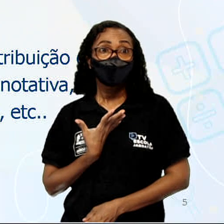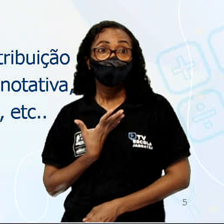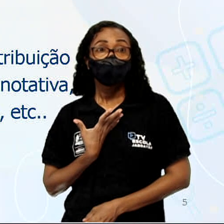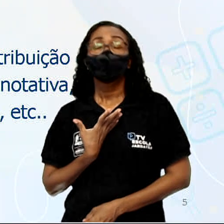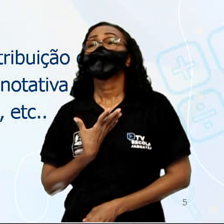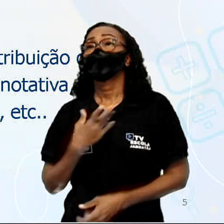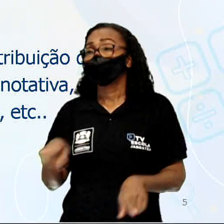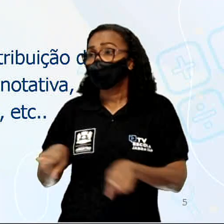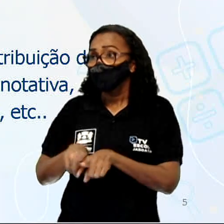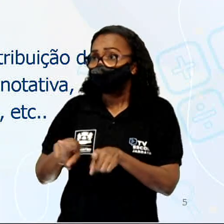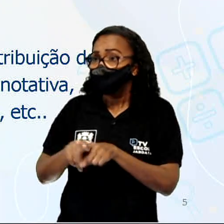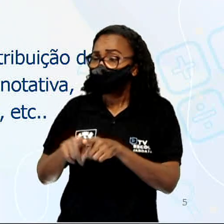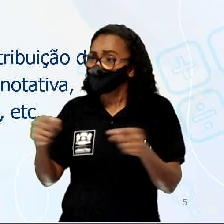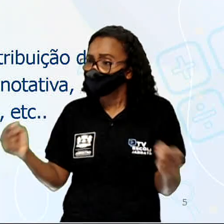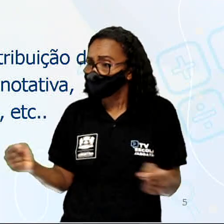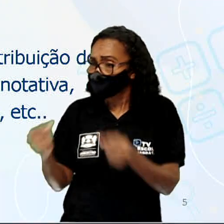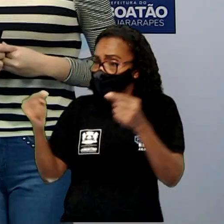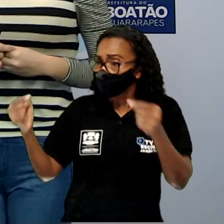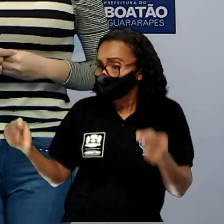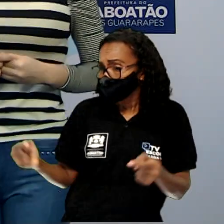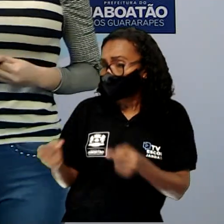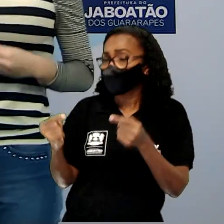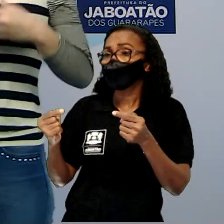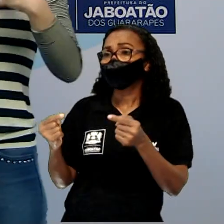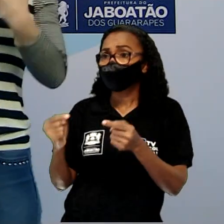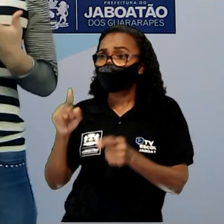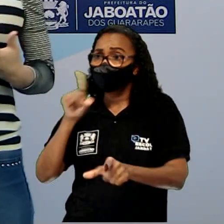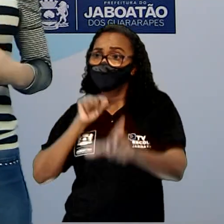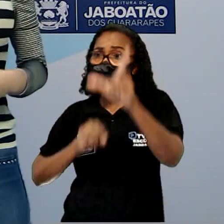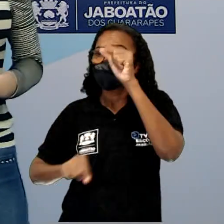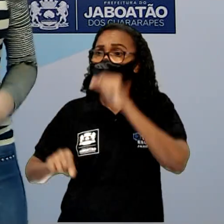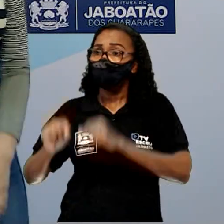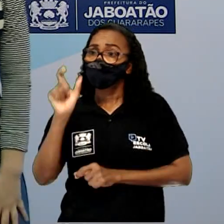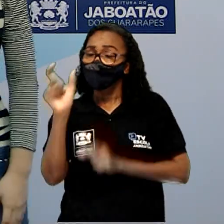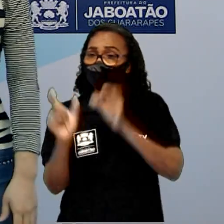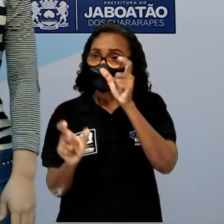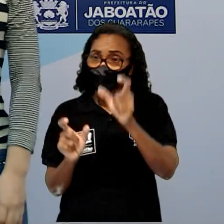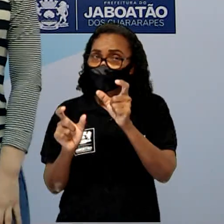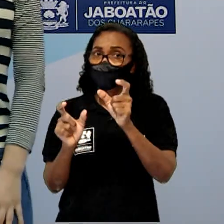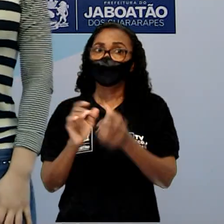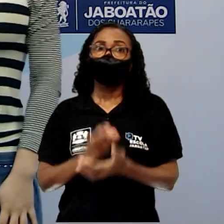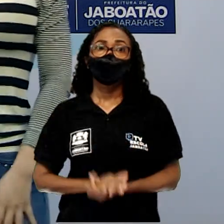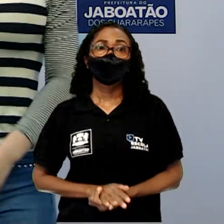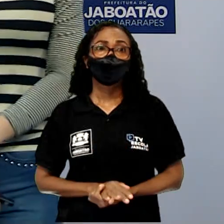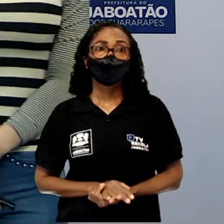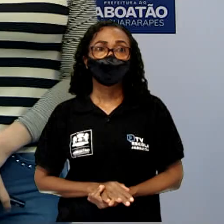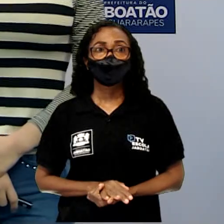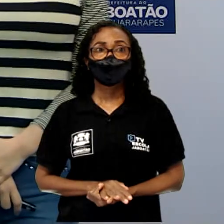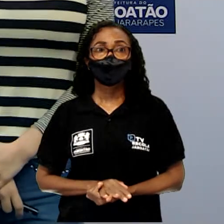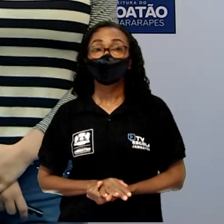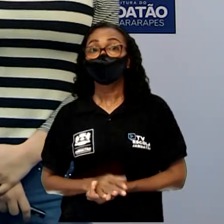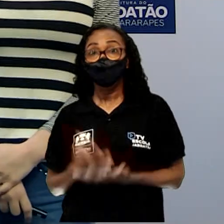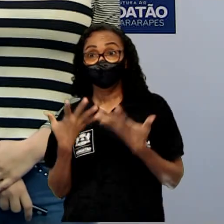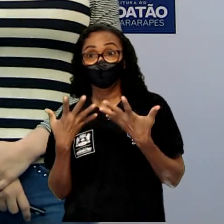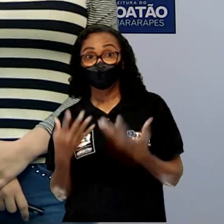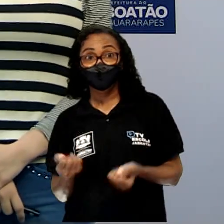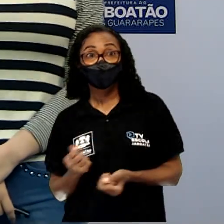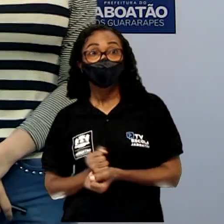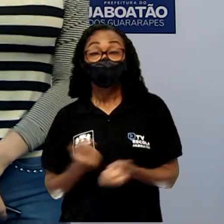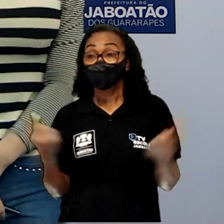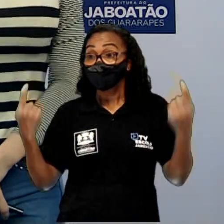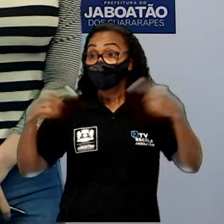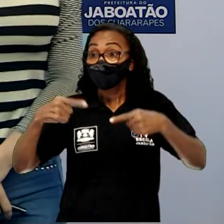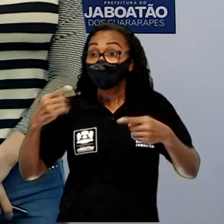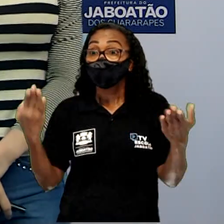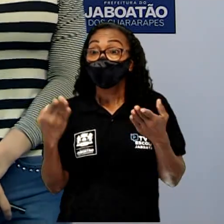rimas, de valor semântico das palavras escolhidas. Ok? Vamos embora? O desafio agora